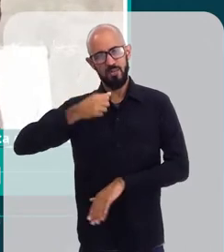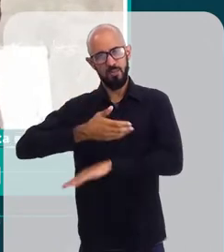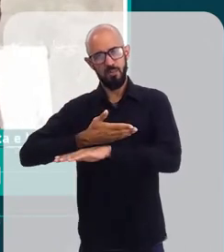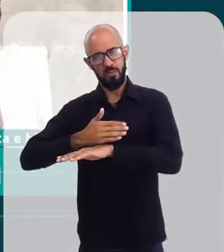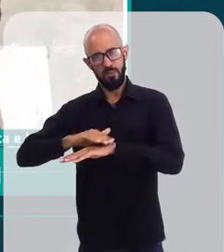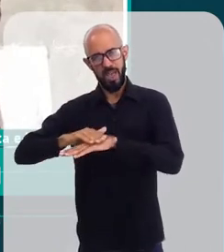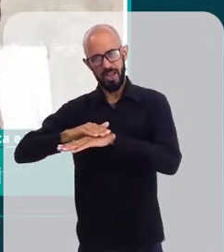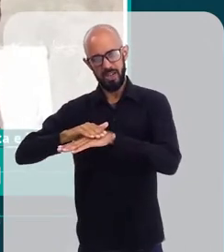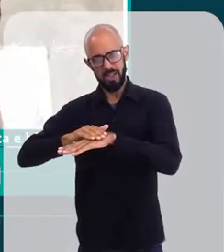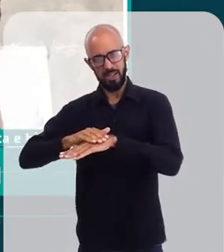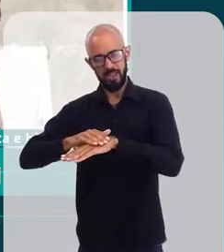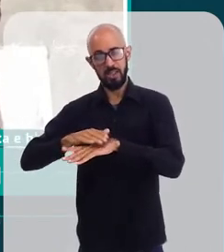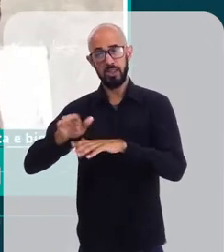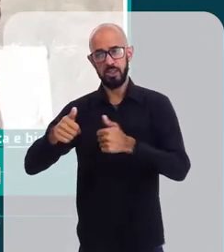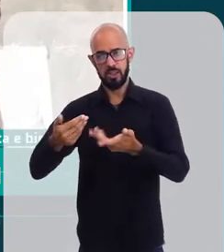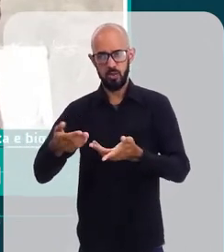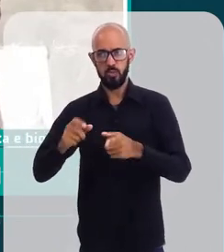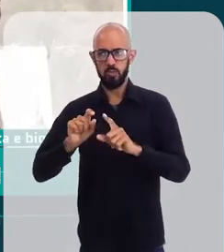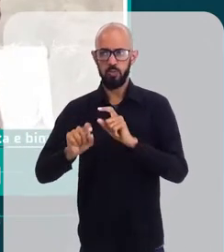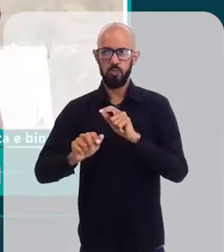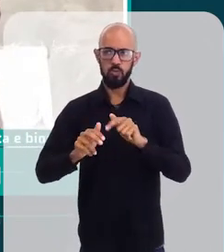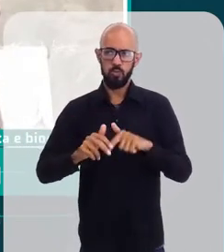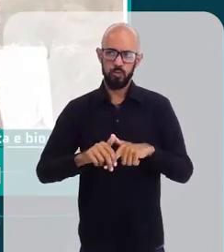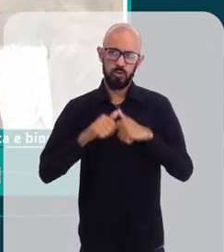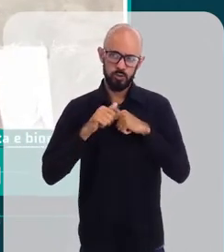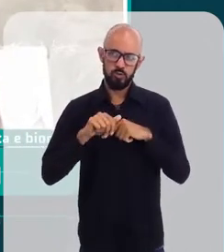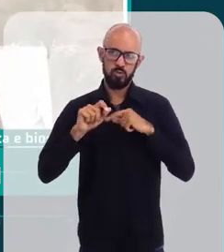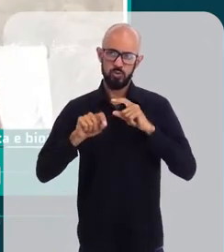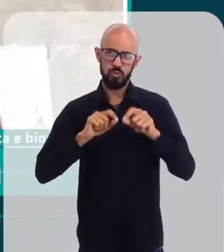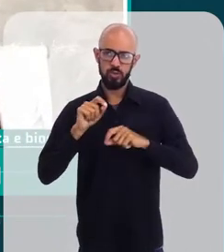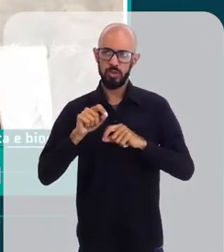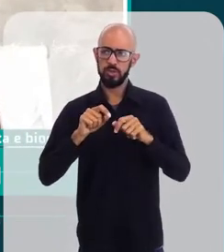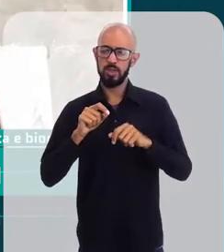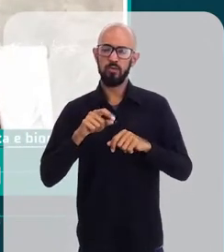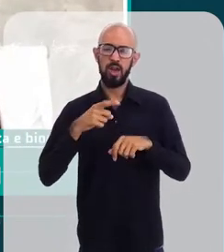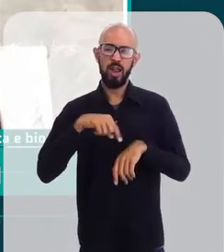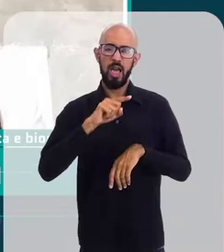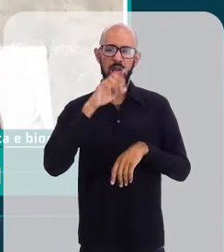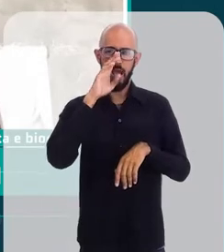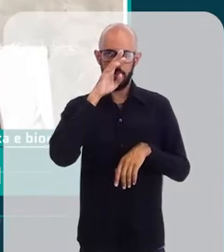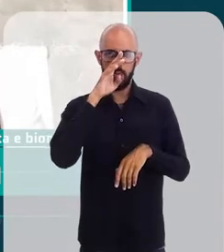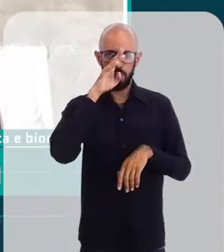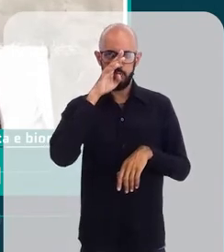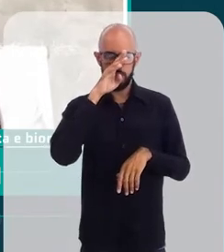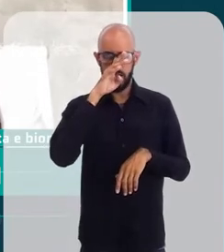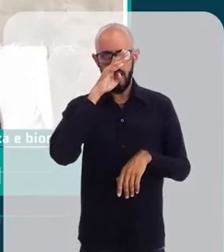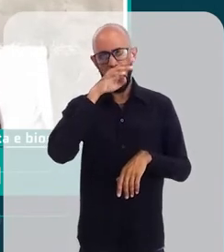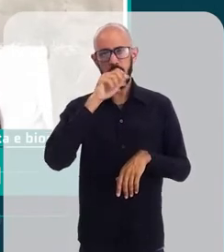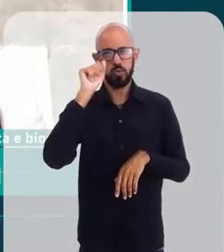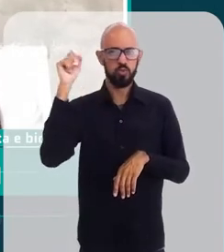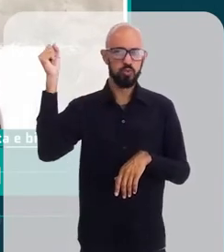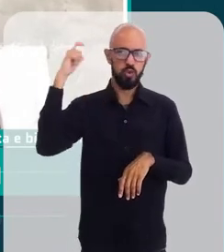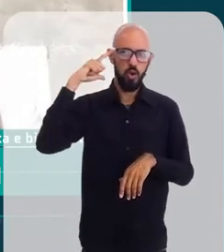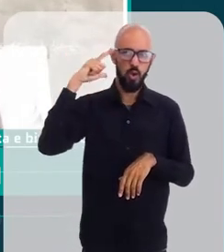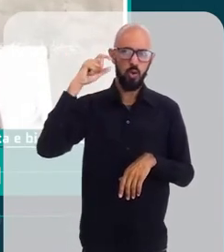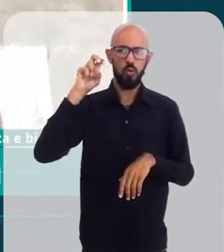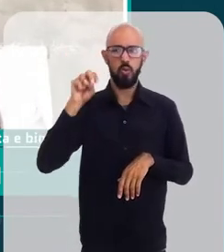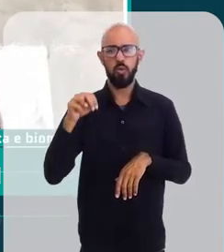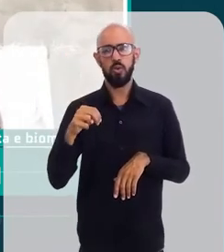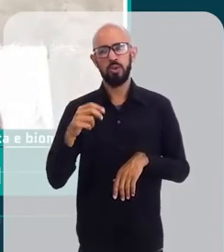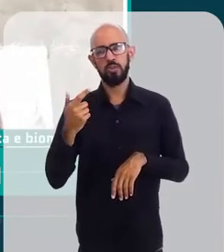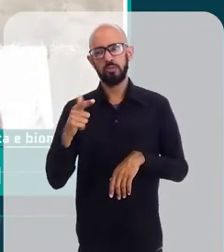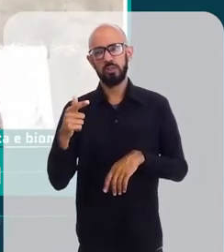às vezes por ser negro abusa da exposição solar, abusa da exposição à radiação